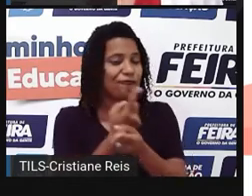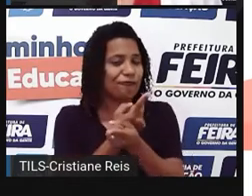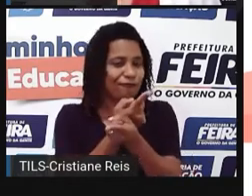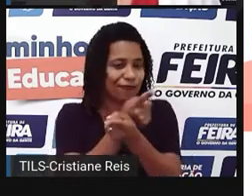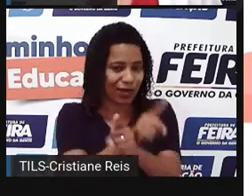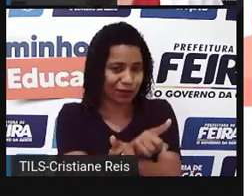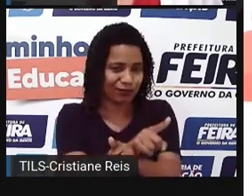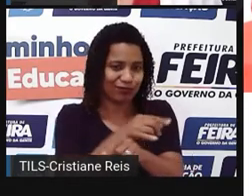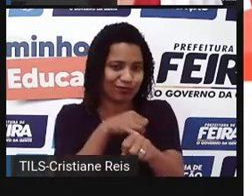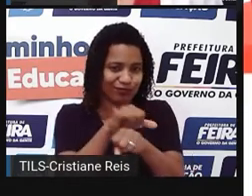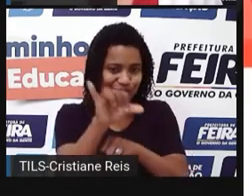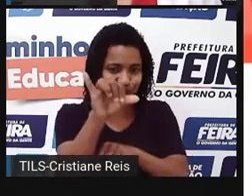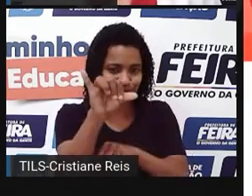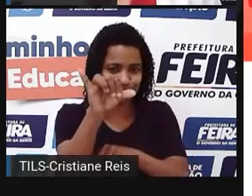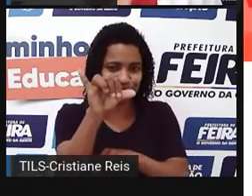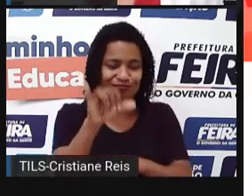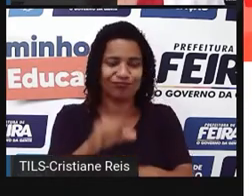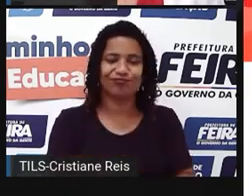Ok, estudantes?